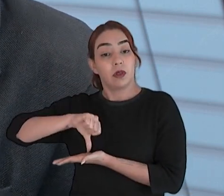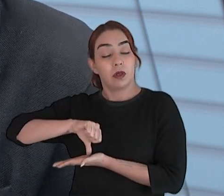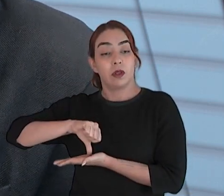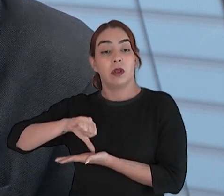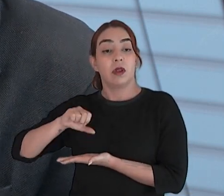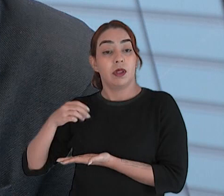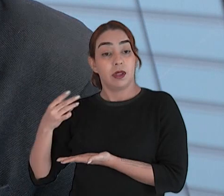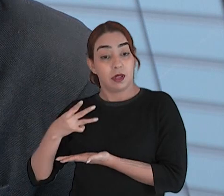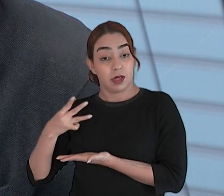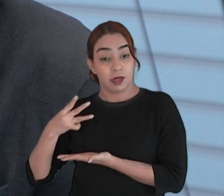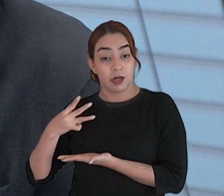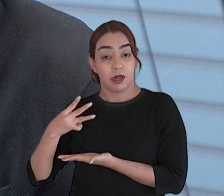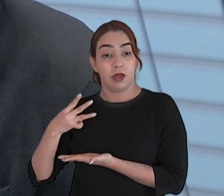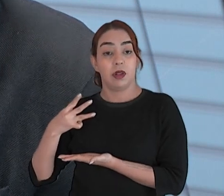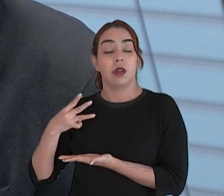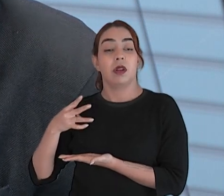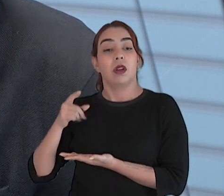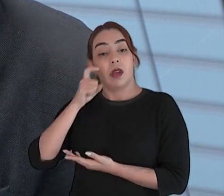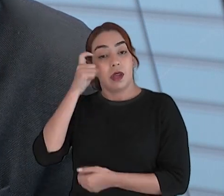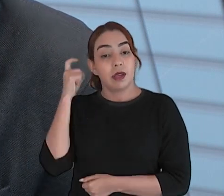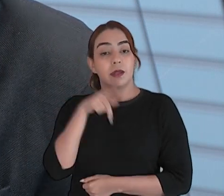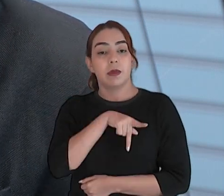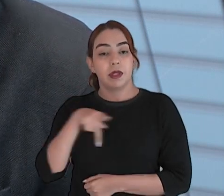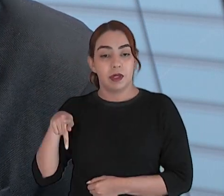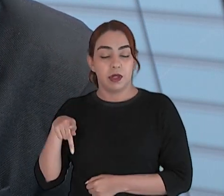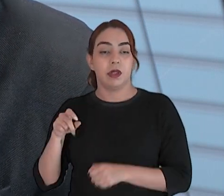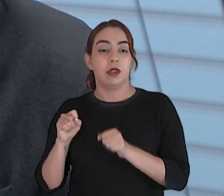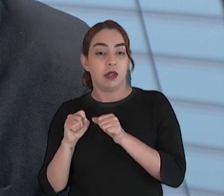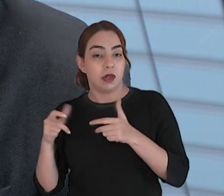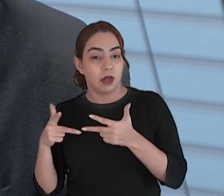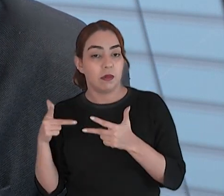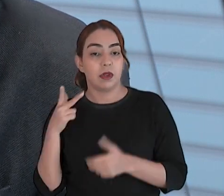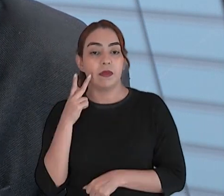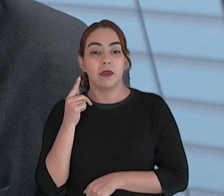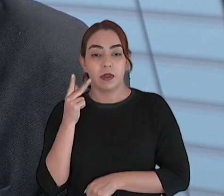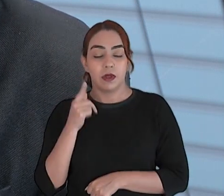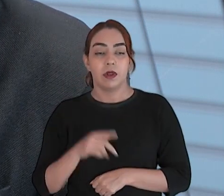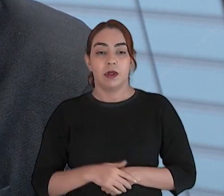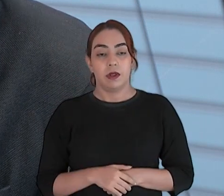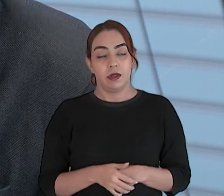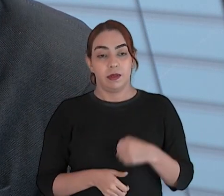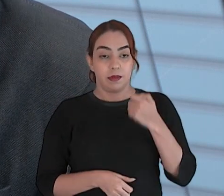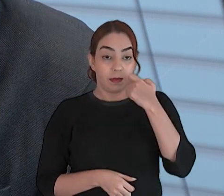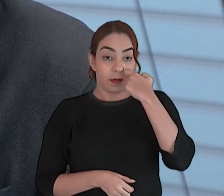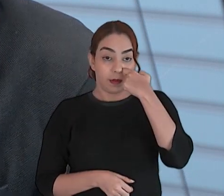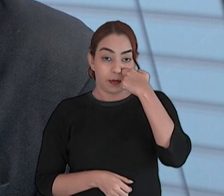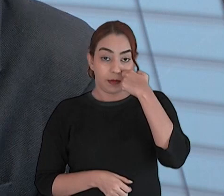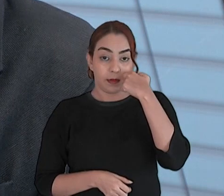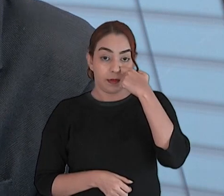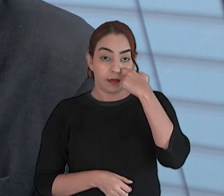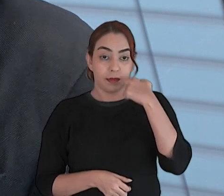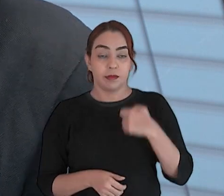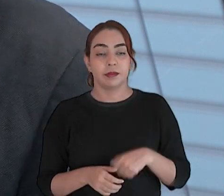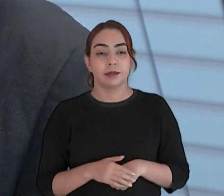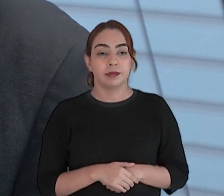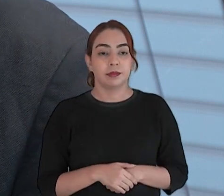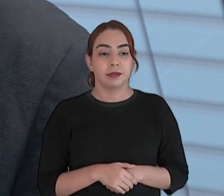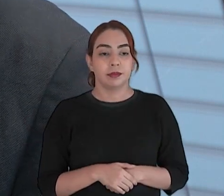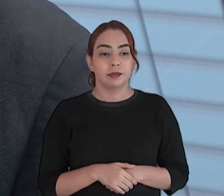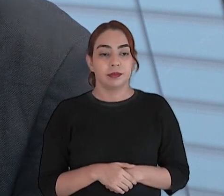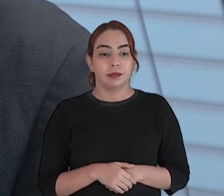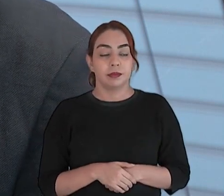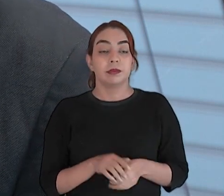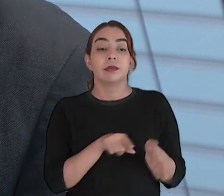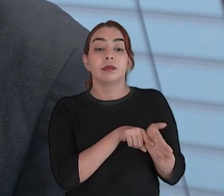Fortaleza, e foi presidente da Câmara, com destacada atuação, e foi eleito, apontado pelo anuário do Ceará,